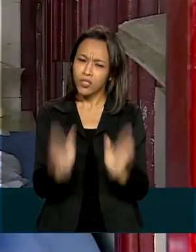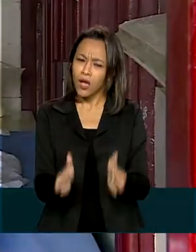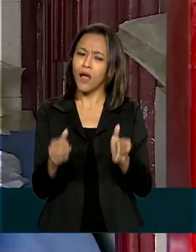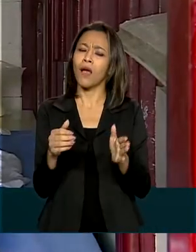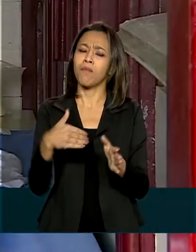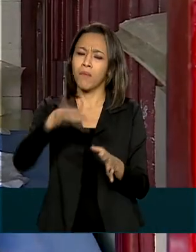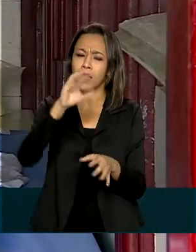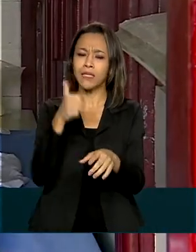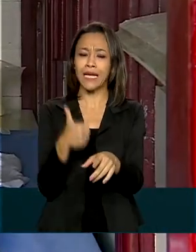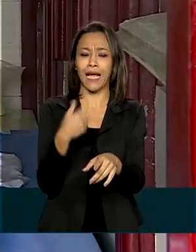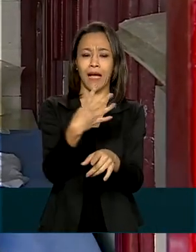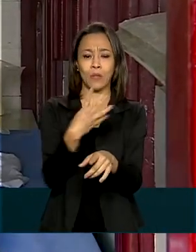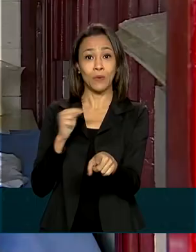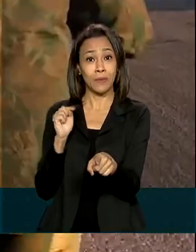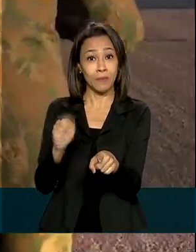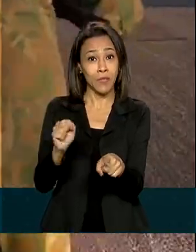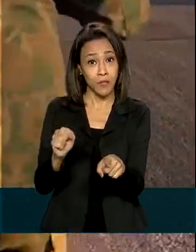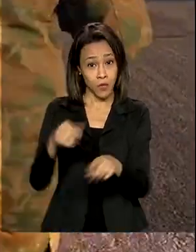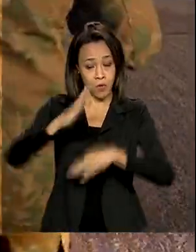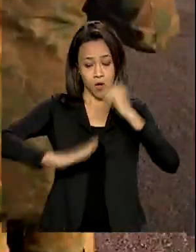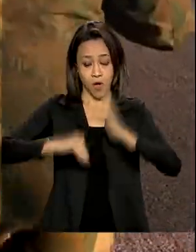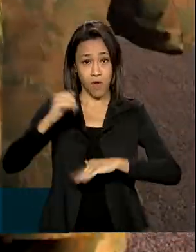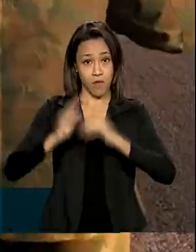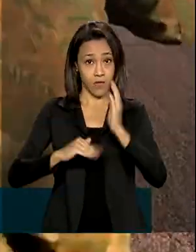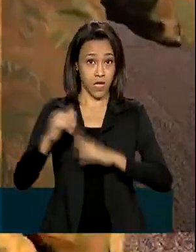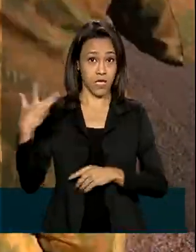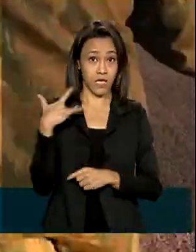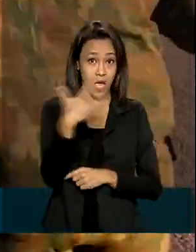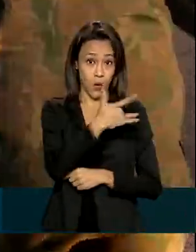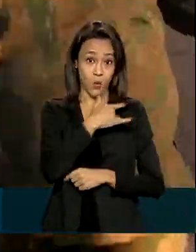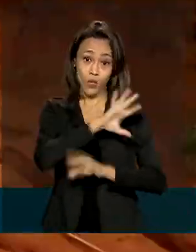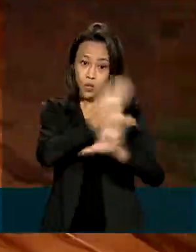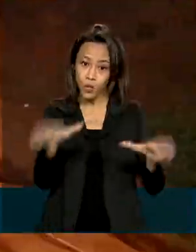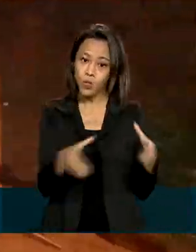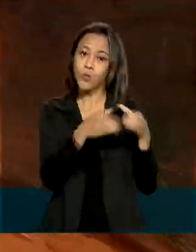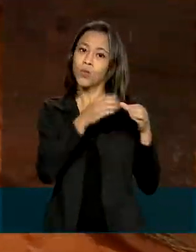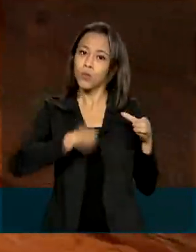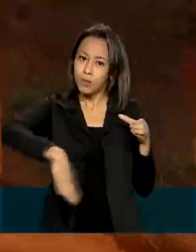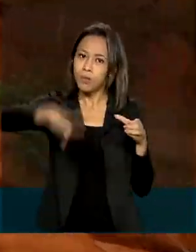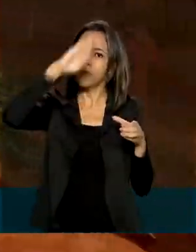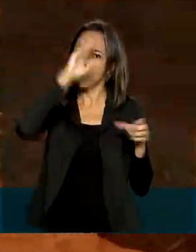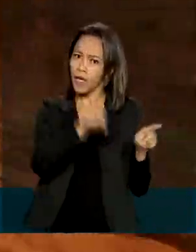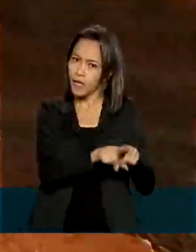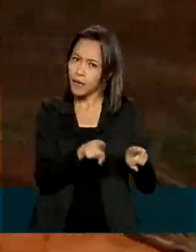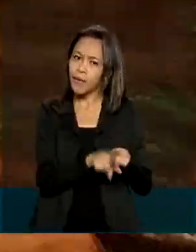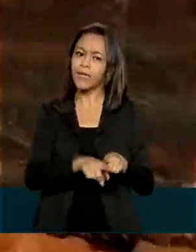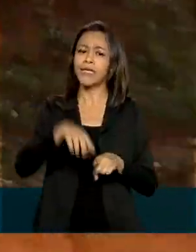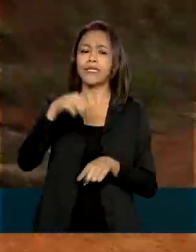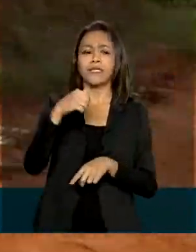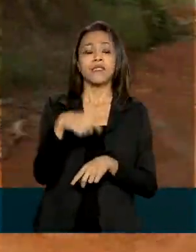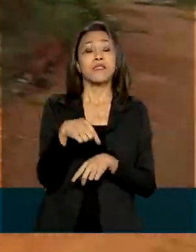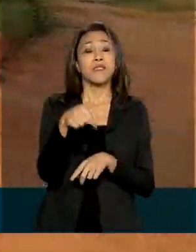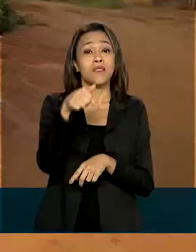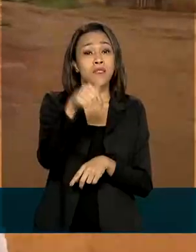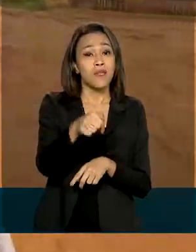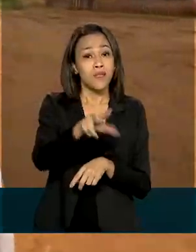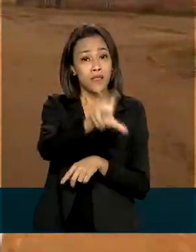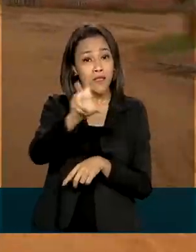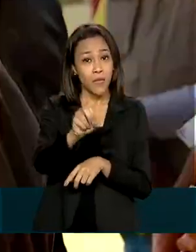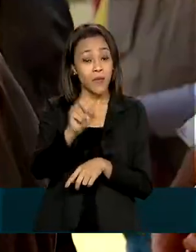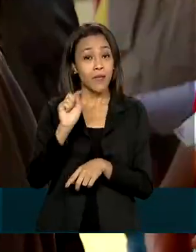14 mil profissionais de saúde e militares das Forças Armadas. Cerca de 750 mil indígenas